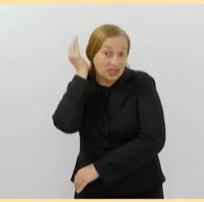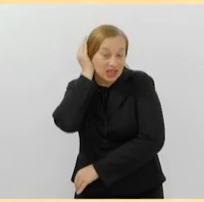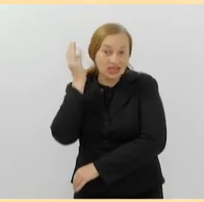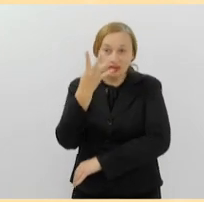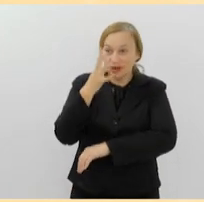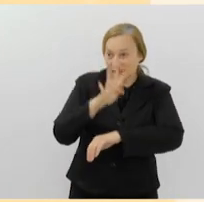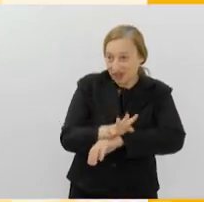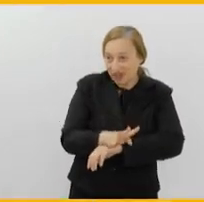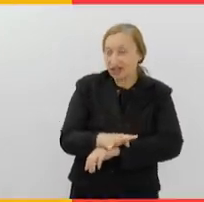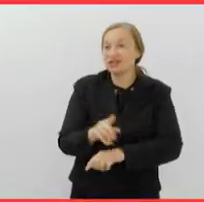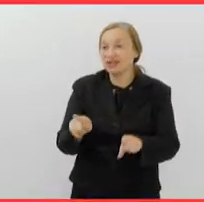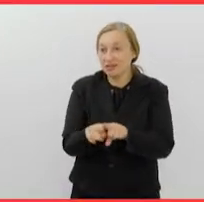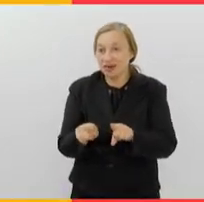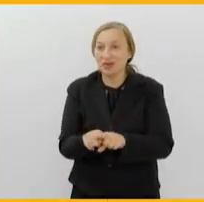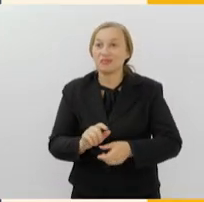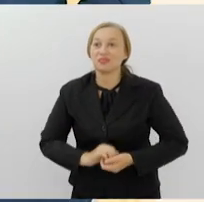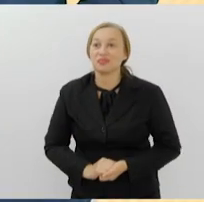tarde também.